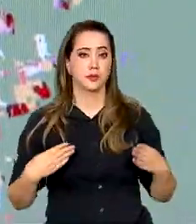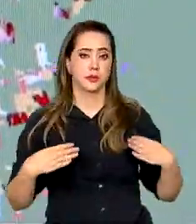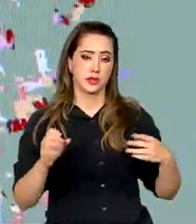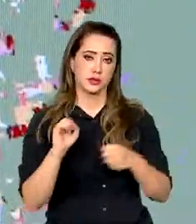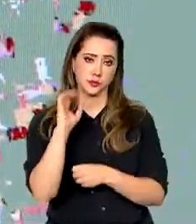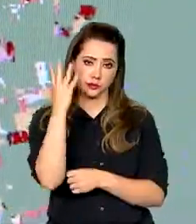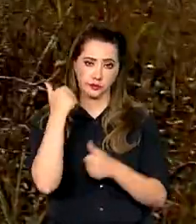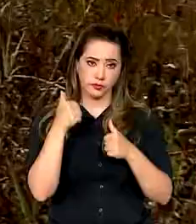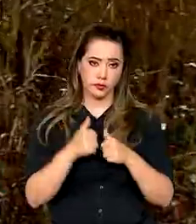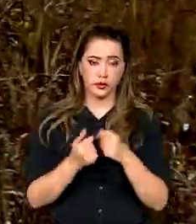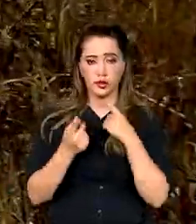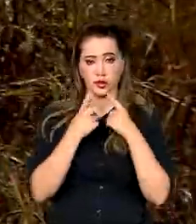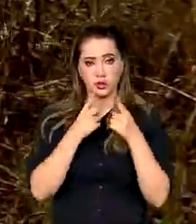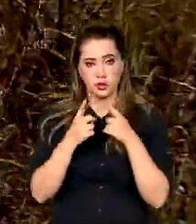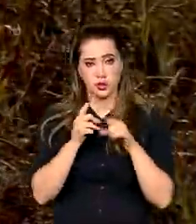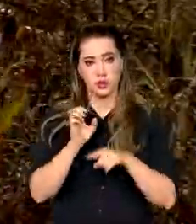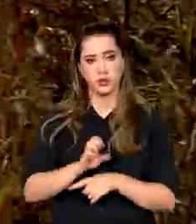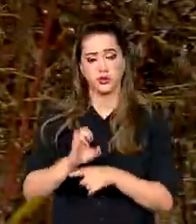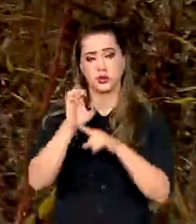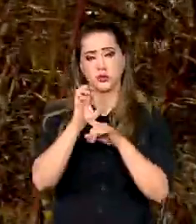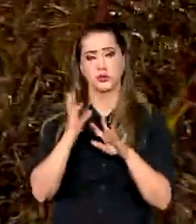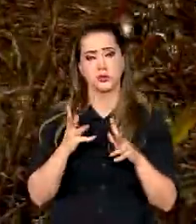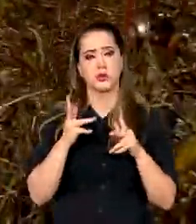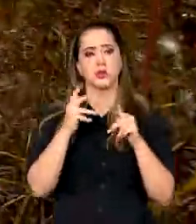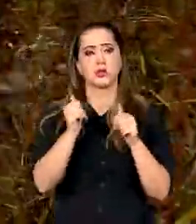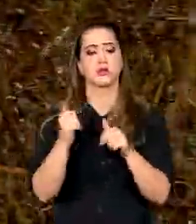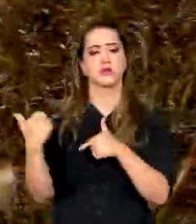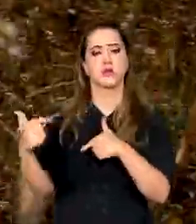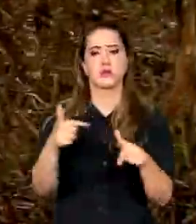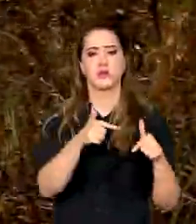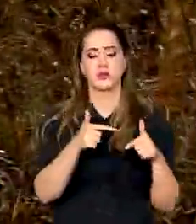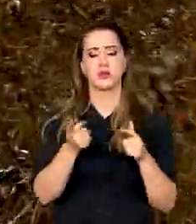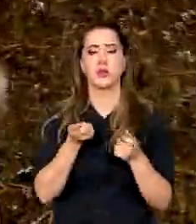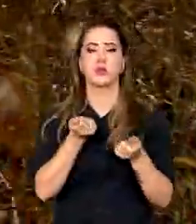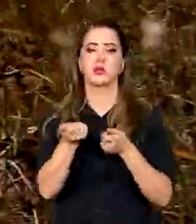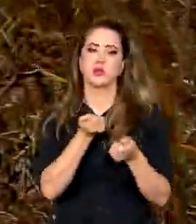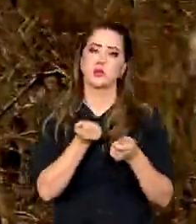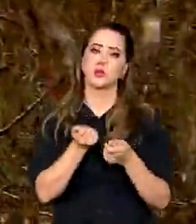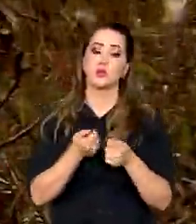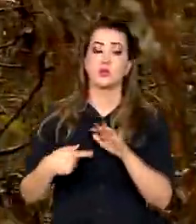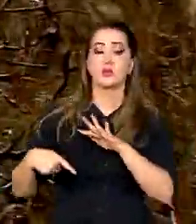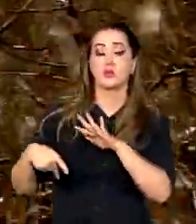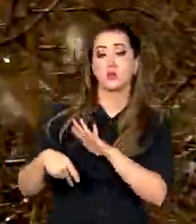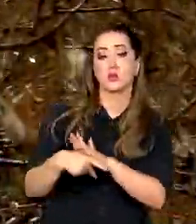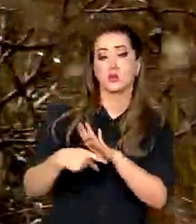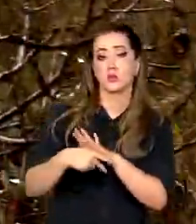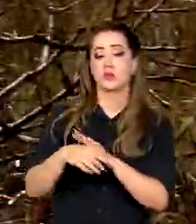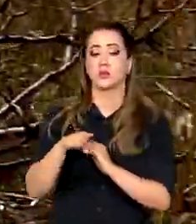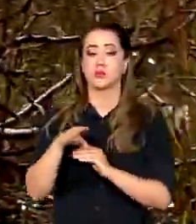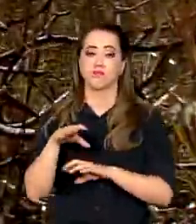Meio Ambiente está em diálogo com os estados para melhorar as ações de monitoramento e controle no bioma.